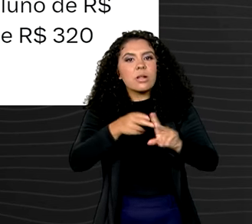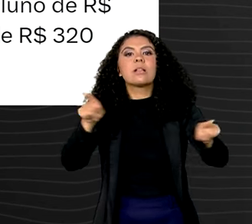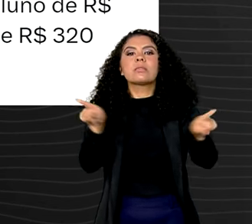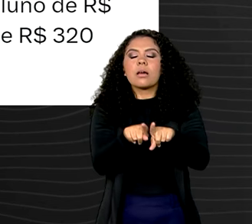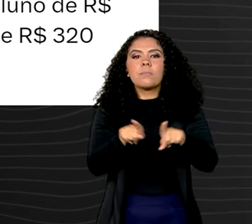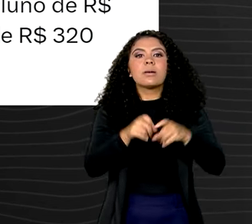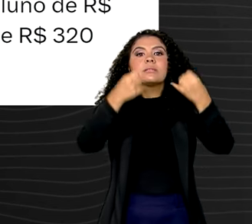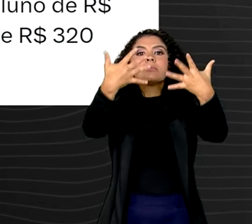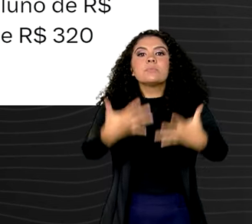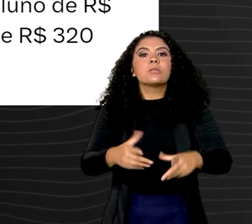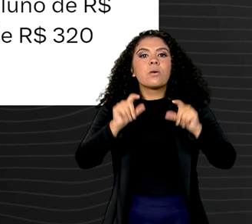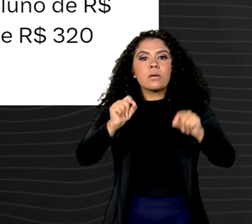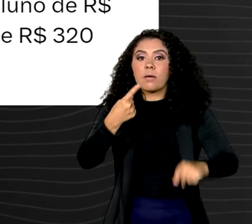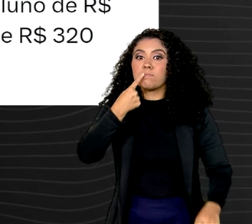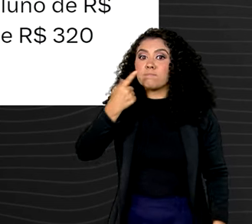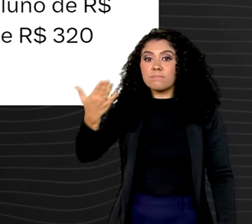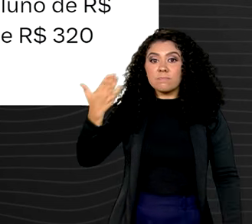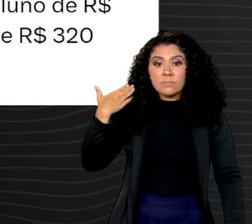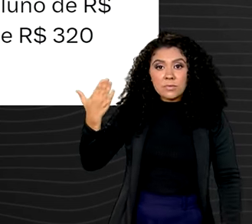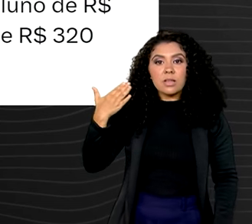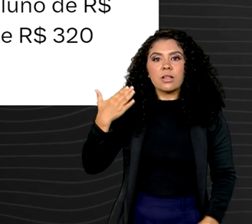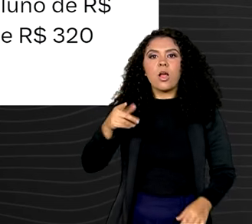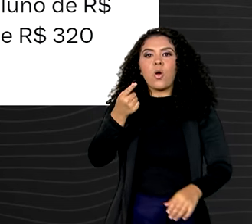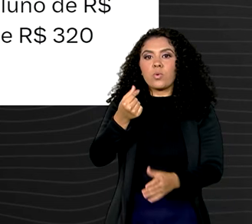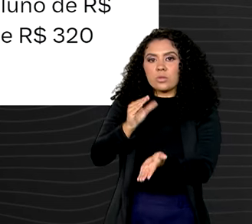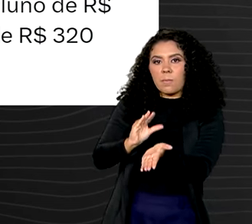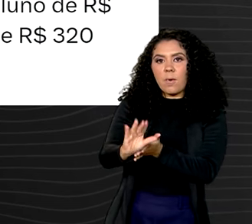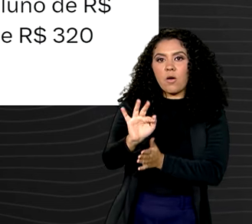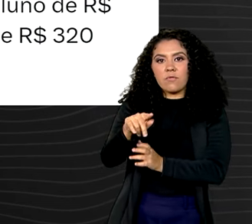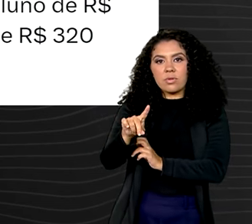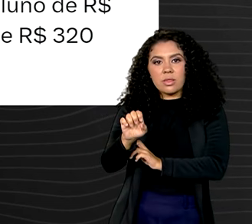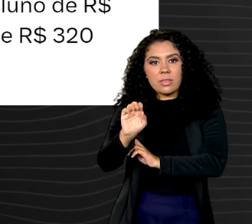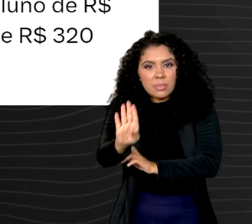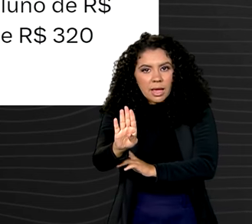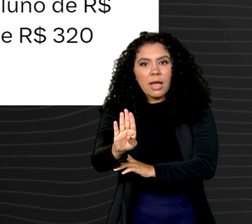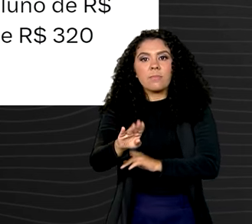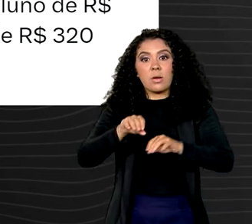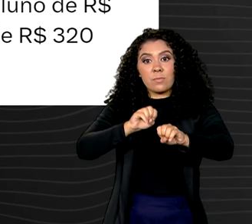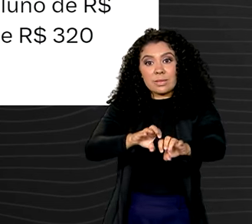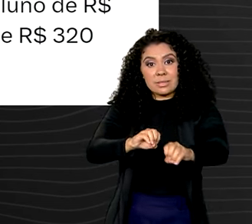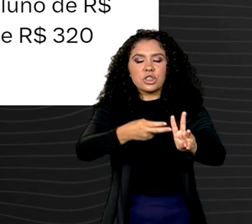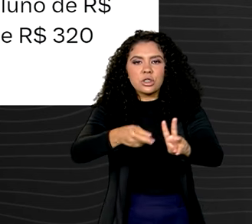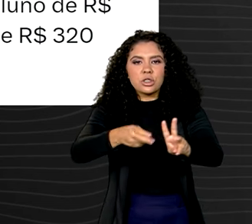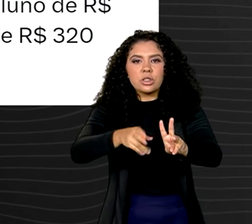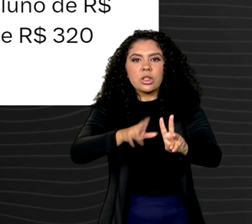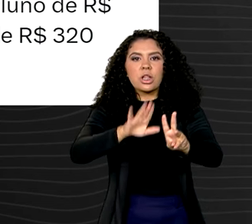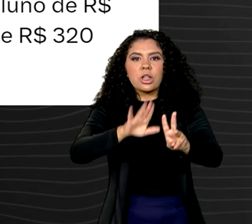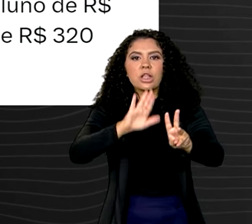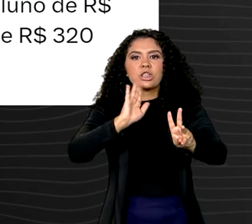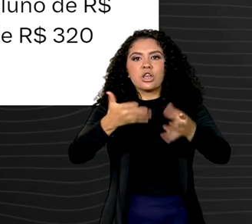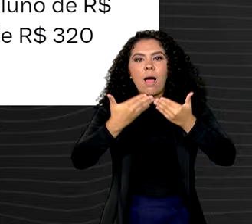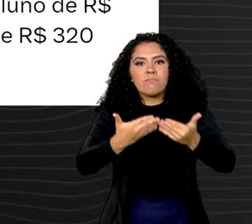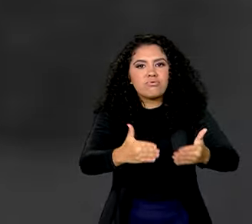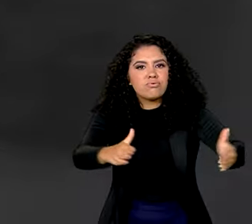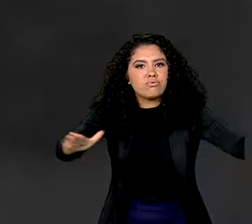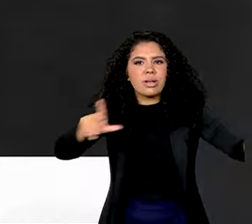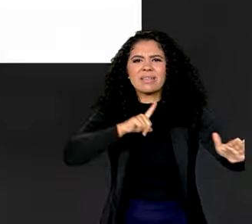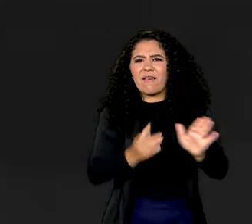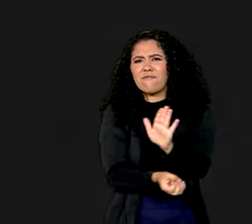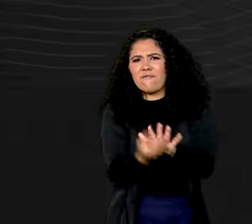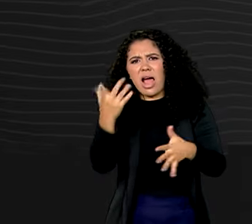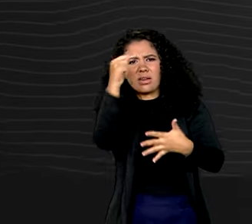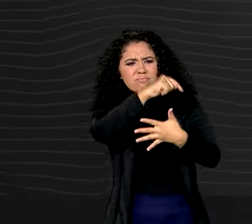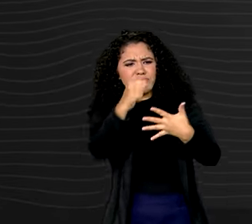que, recentemente, os recursos do Fundeb para o ensino indígena foram ampliados e uma série de outras